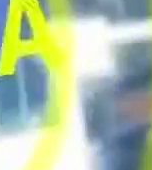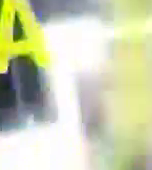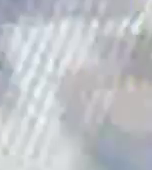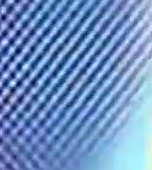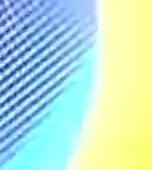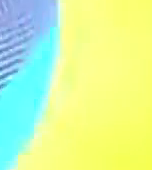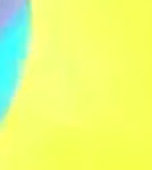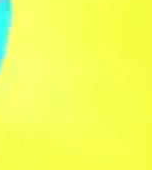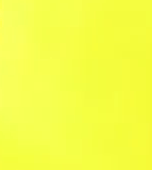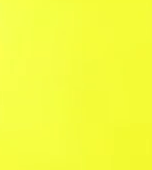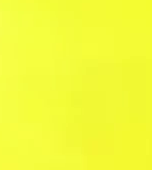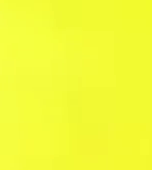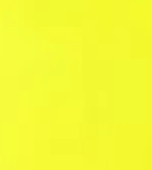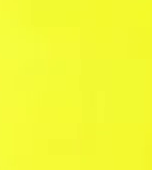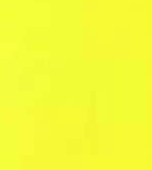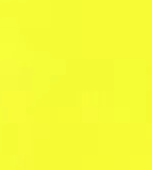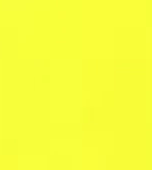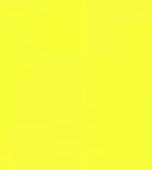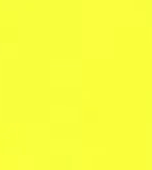estado de São Paulo.